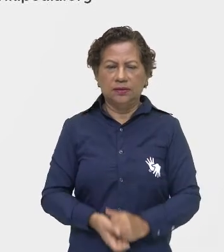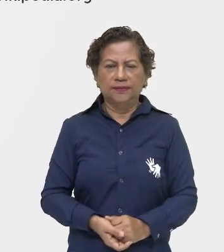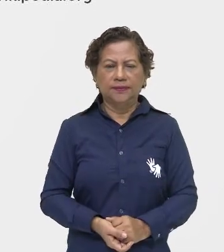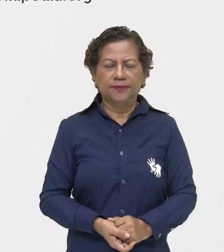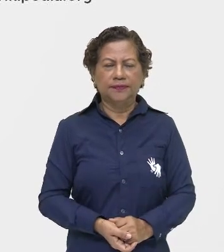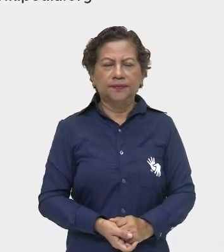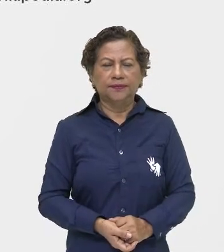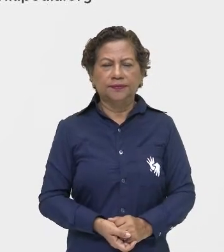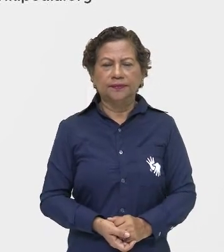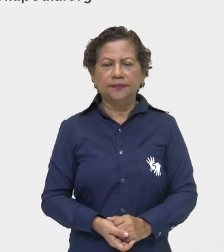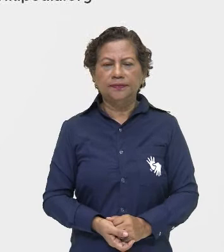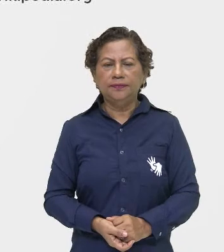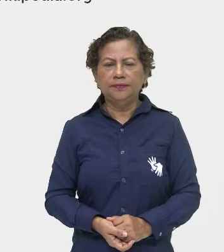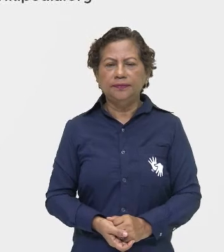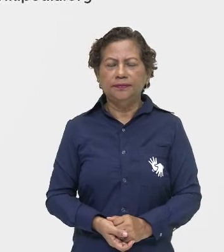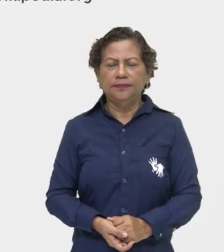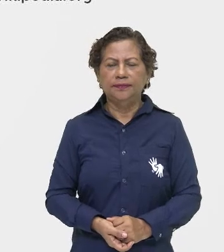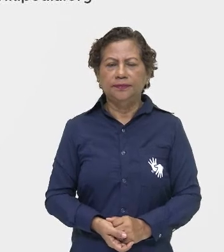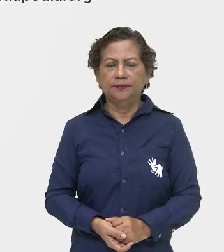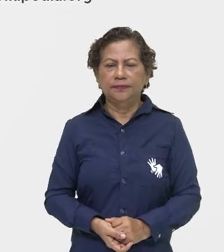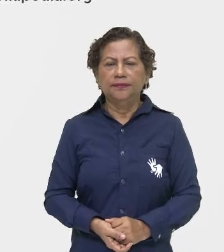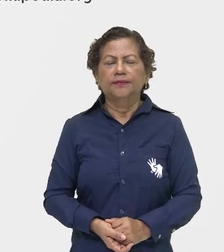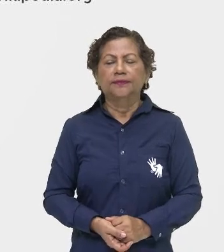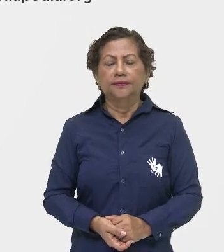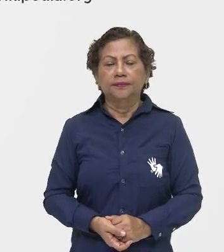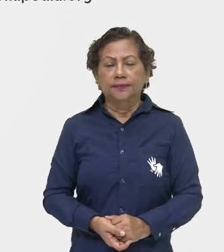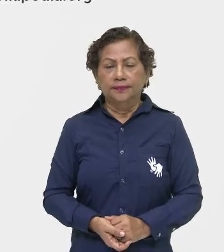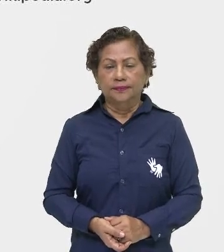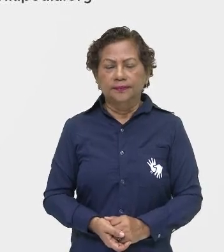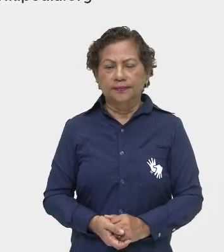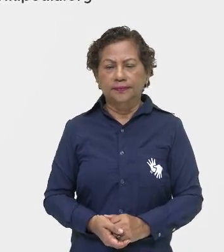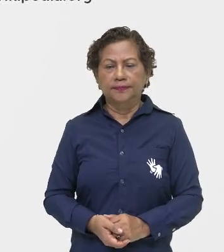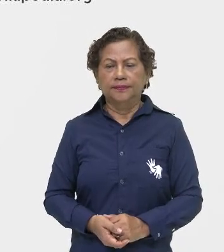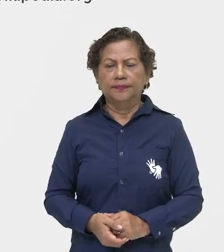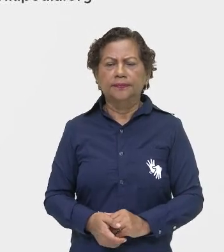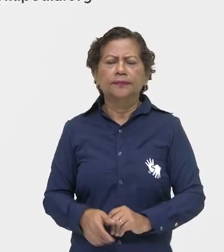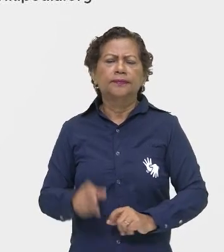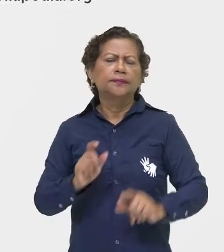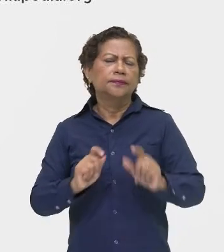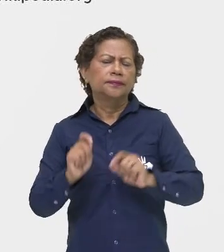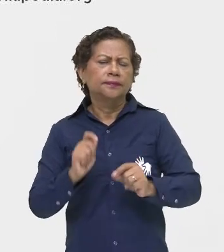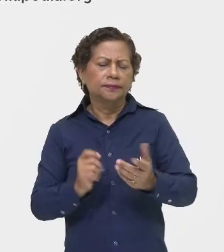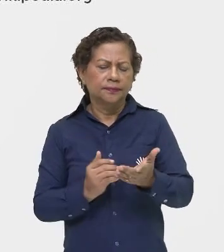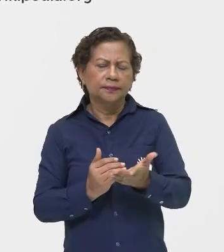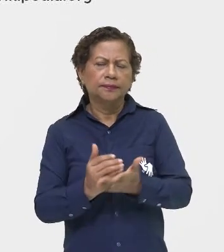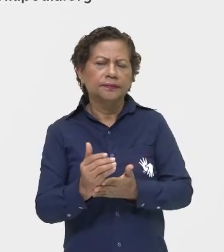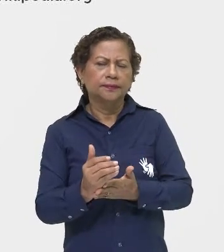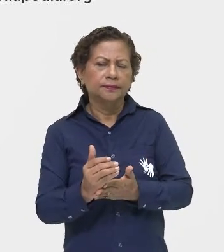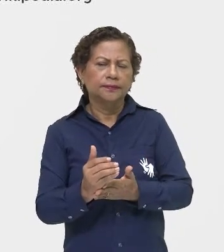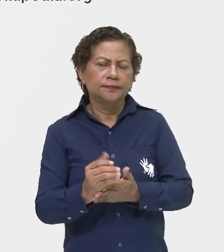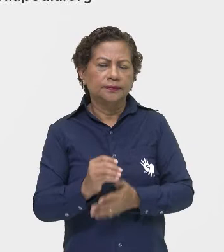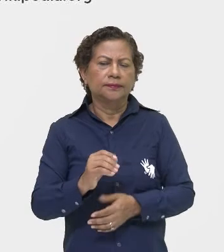A melhor definição de nanoarte é uma obra artística criada a partir de imagens de partículas de